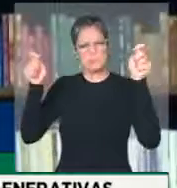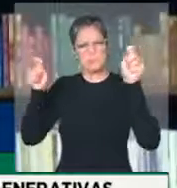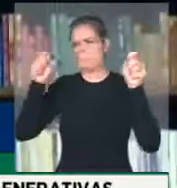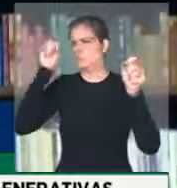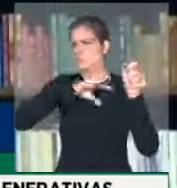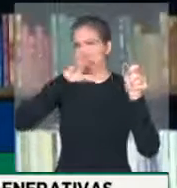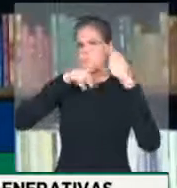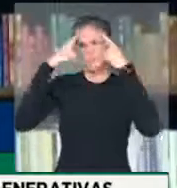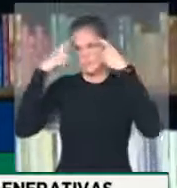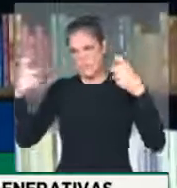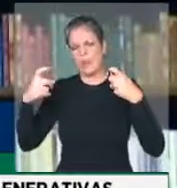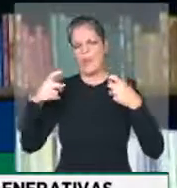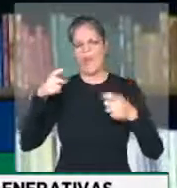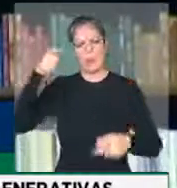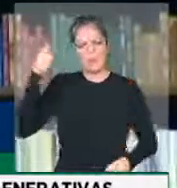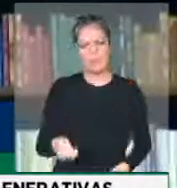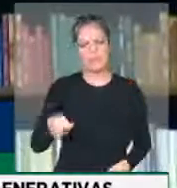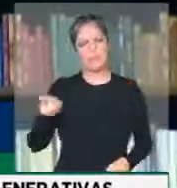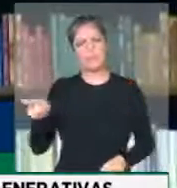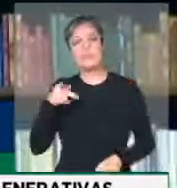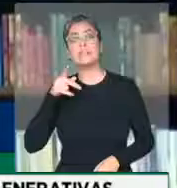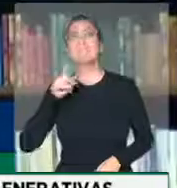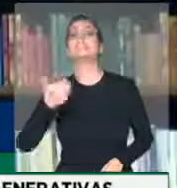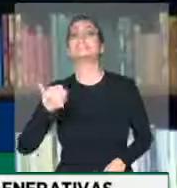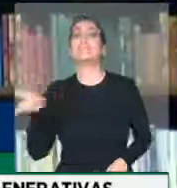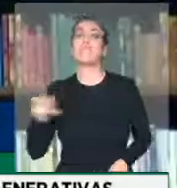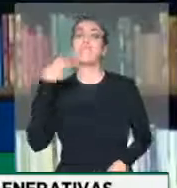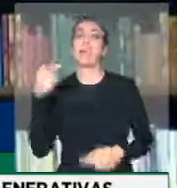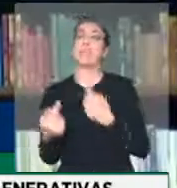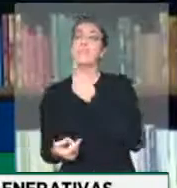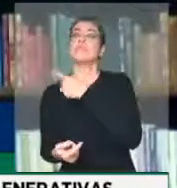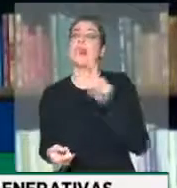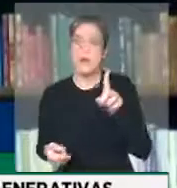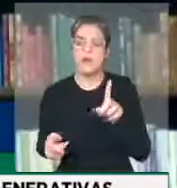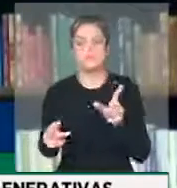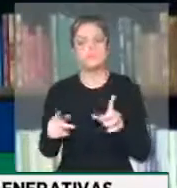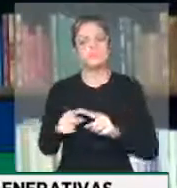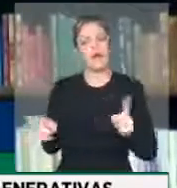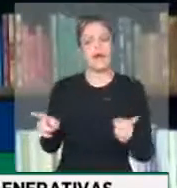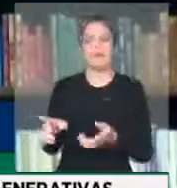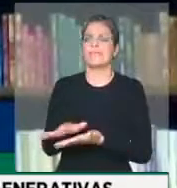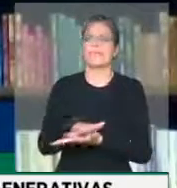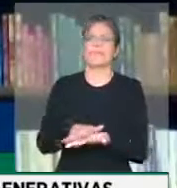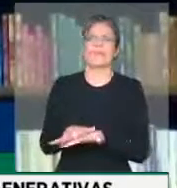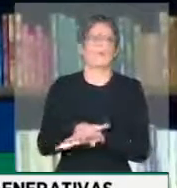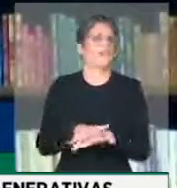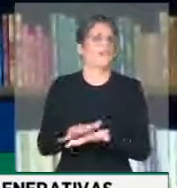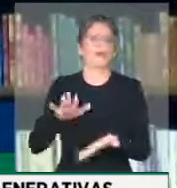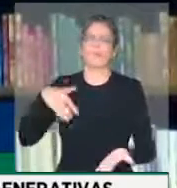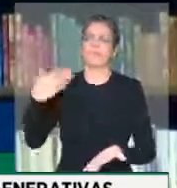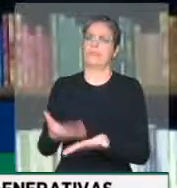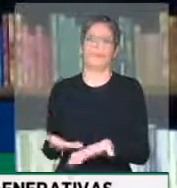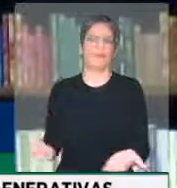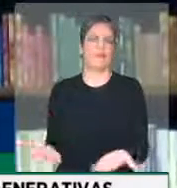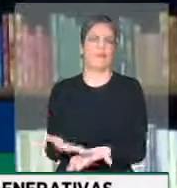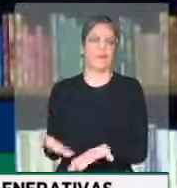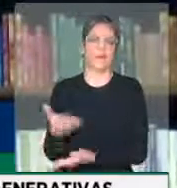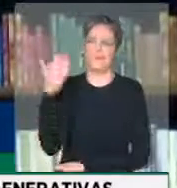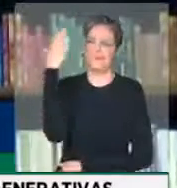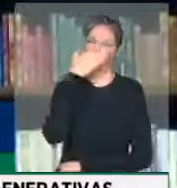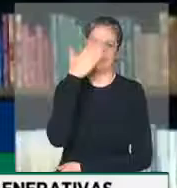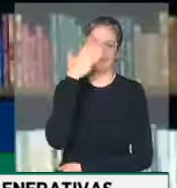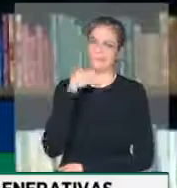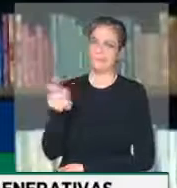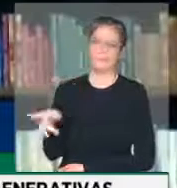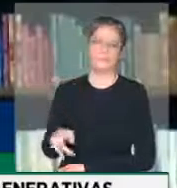a estes segmentos autoritários que flertam com o fascismo. Mas até agora nós não vimos isso da parte dele. Por isso